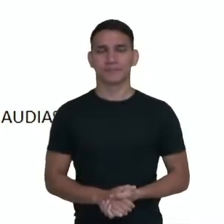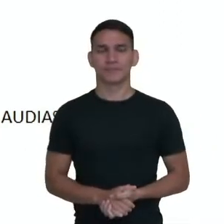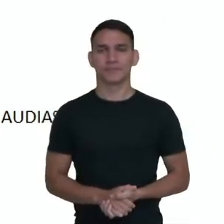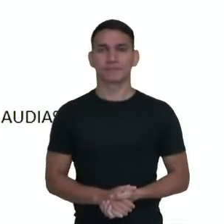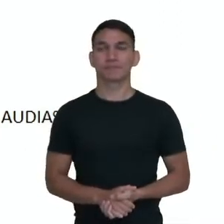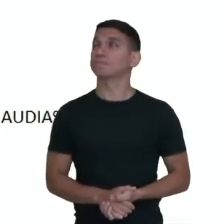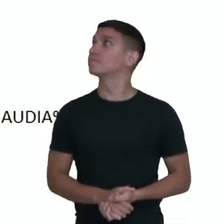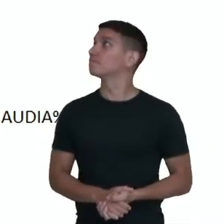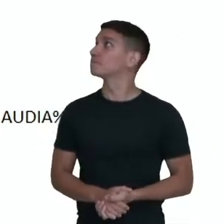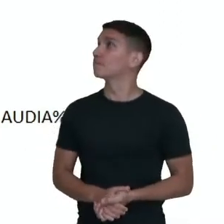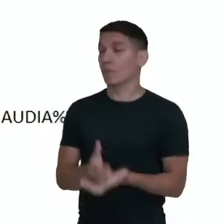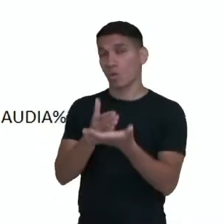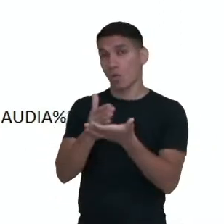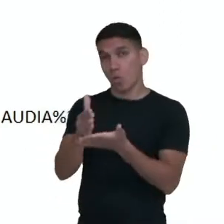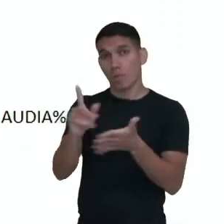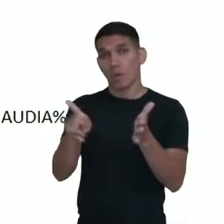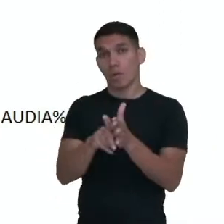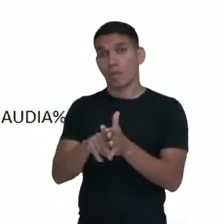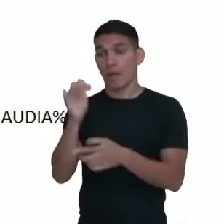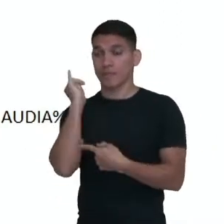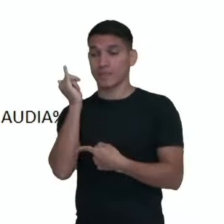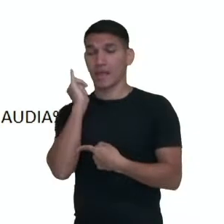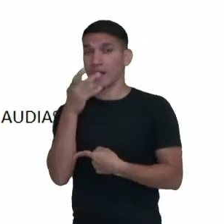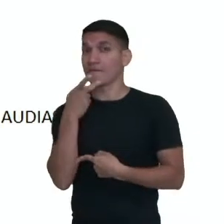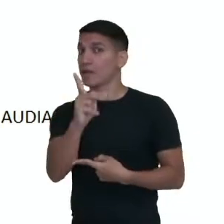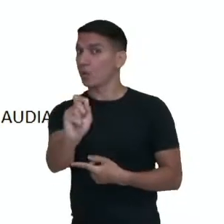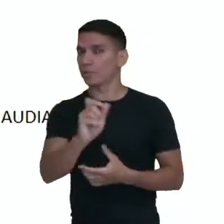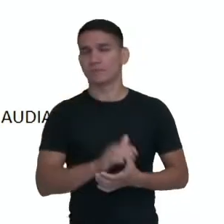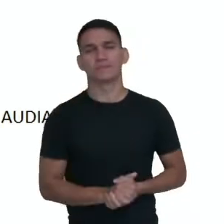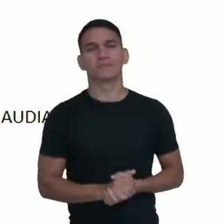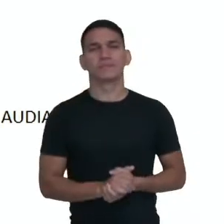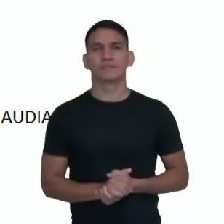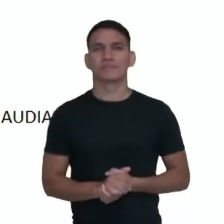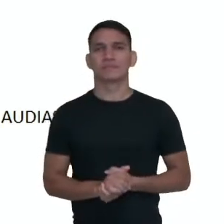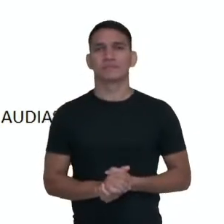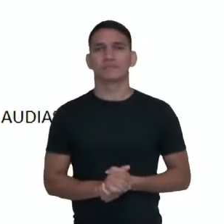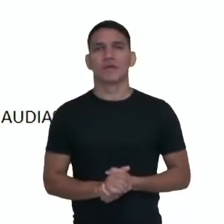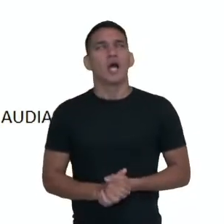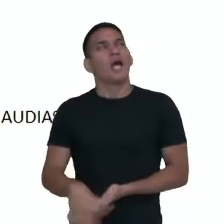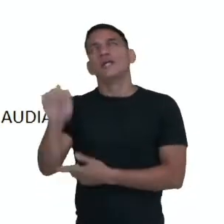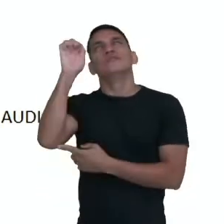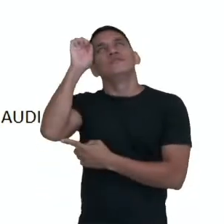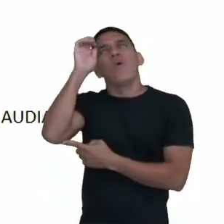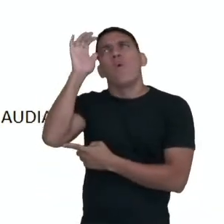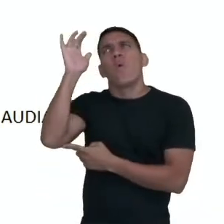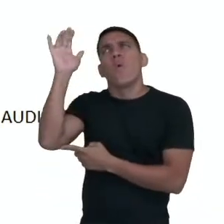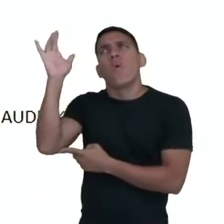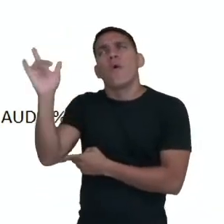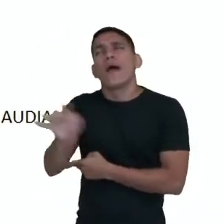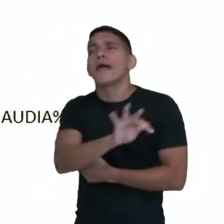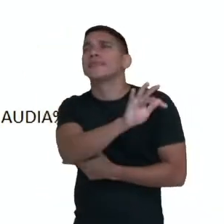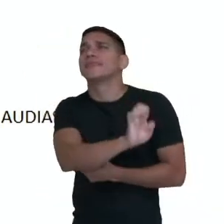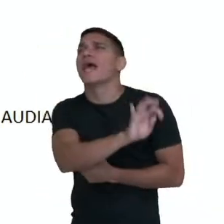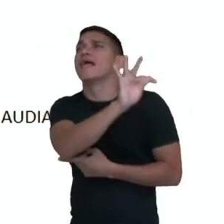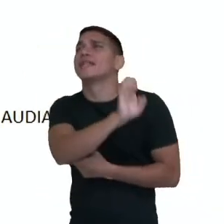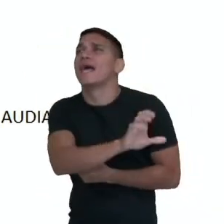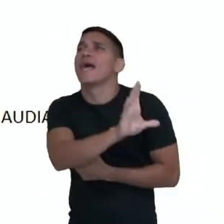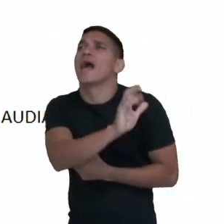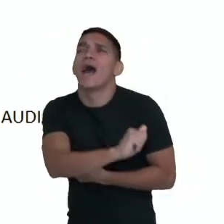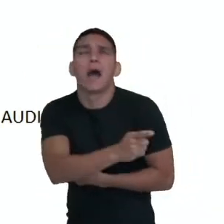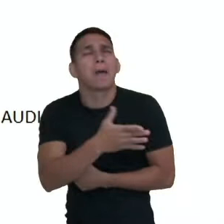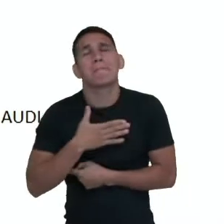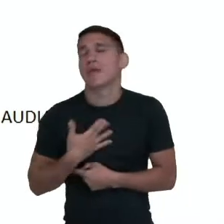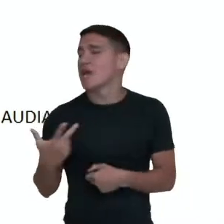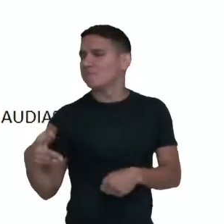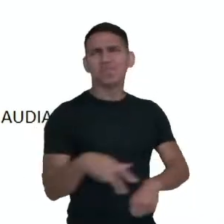E começamos aqui com a voz do narrador nos contando o seguinte. Sonho com Dona Teteca, minha implacável